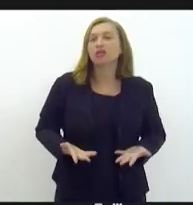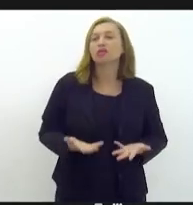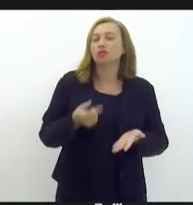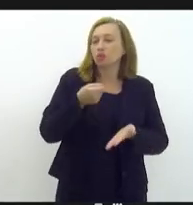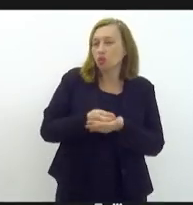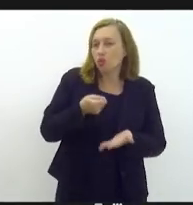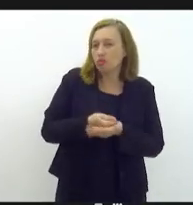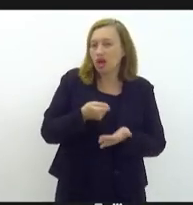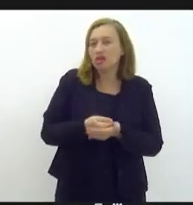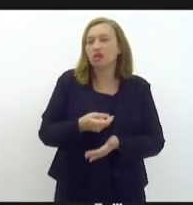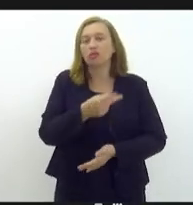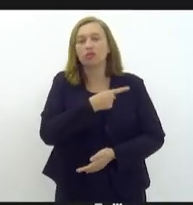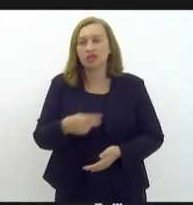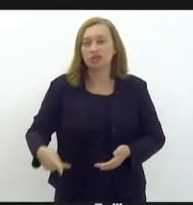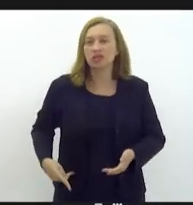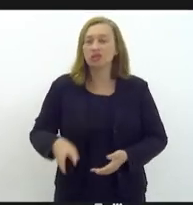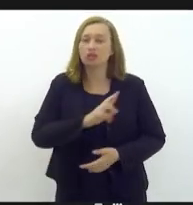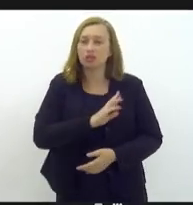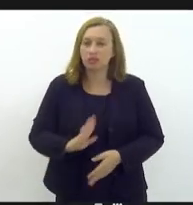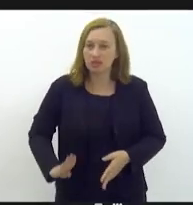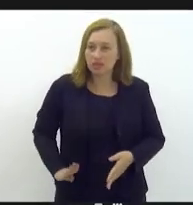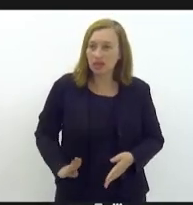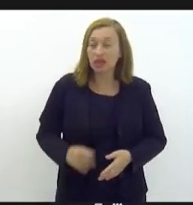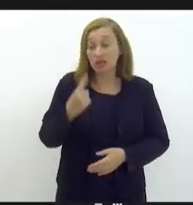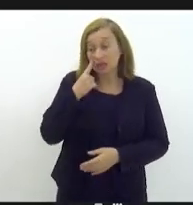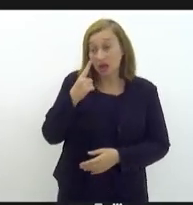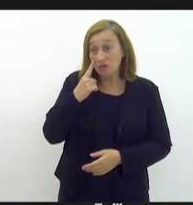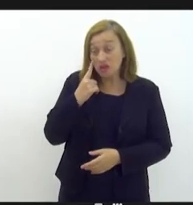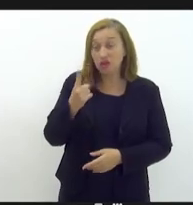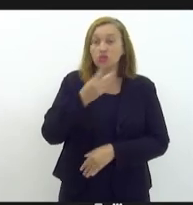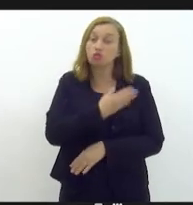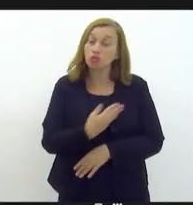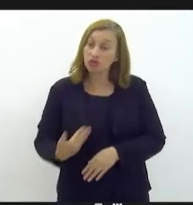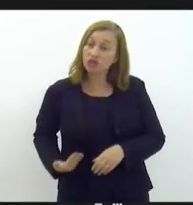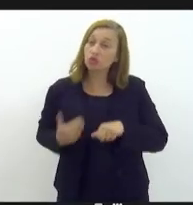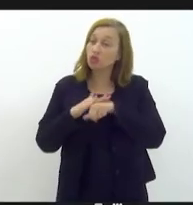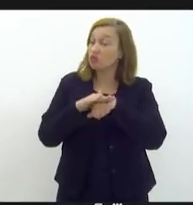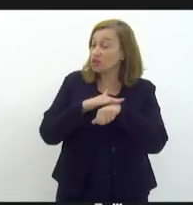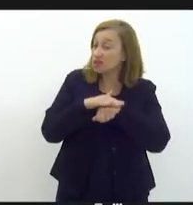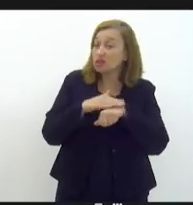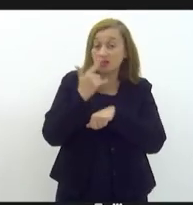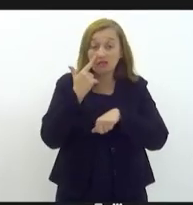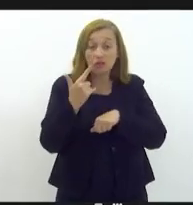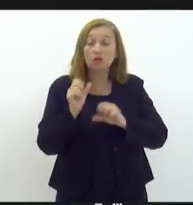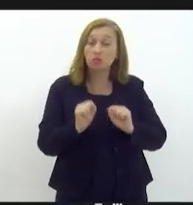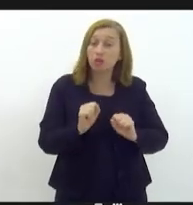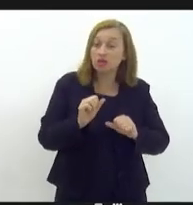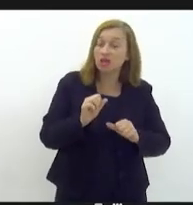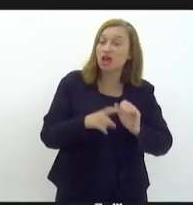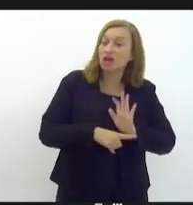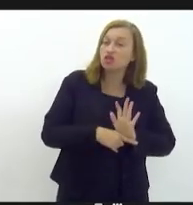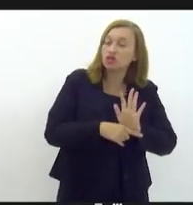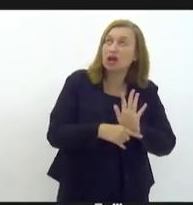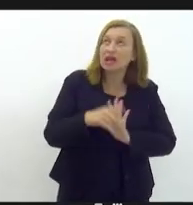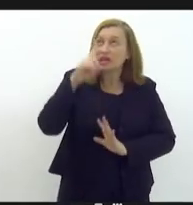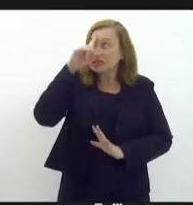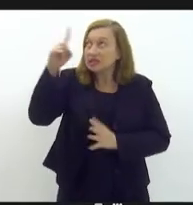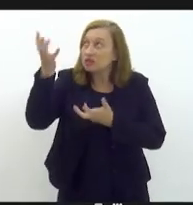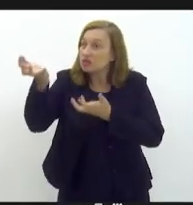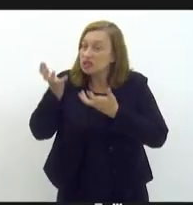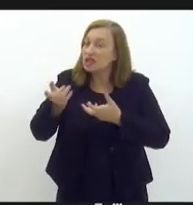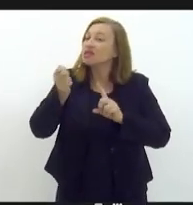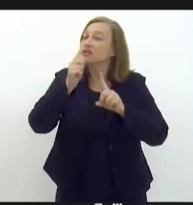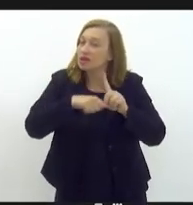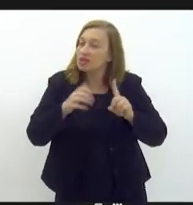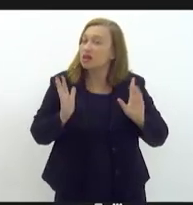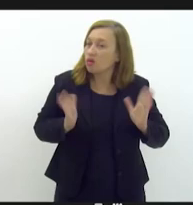tenho cobrado o nosso presidente, Rodrigo Brássia, lá, ele está vendo com o nosso governador e que a gente possa estar aí, se Deus quiser, esse mês aí,